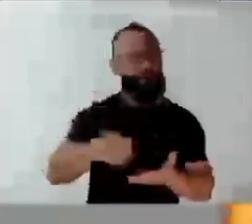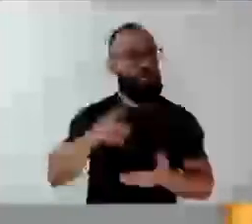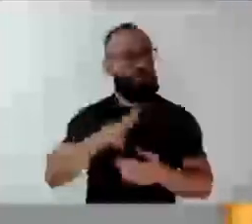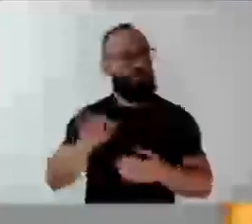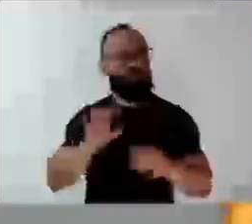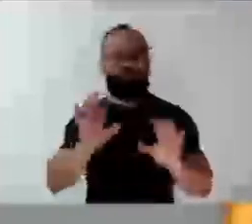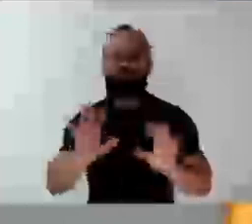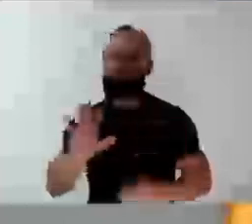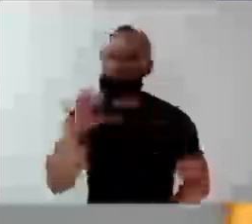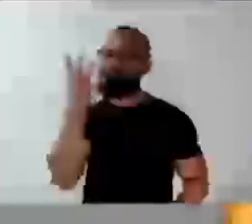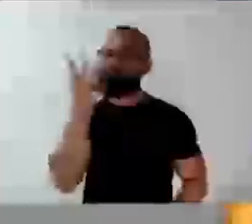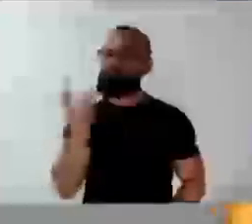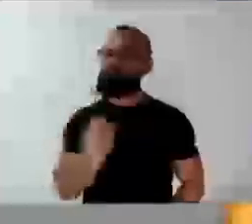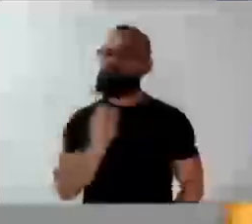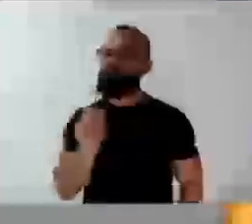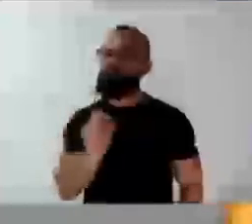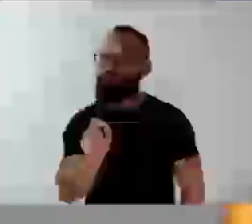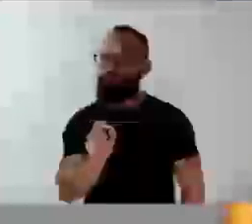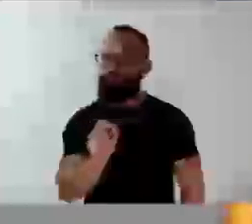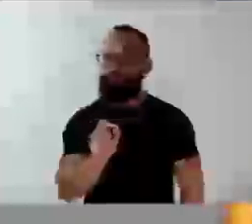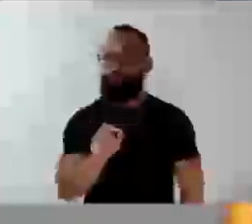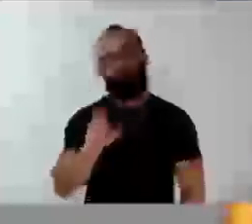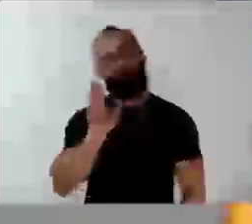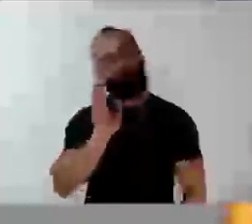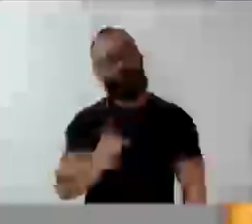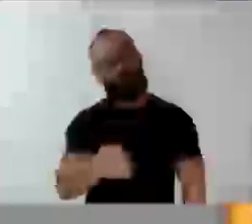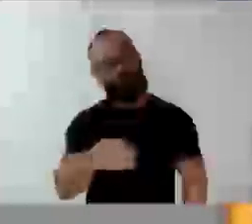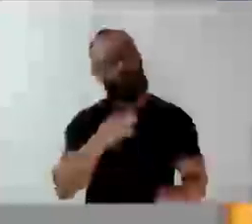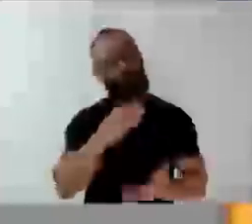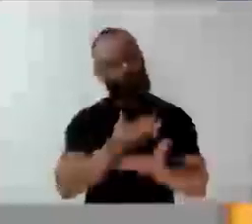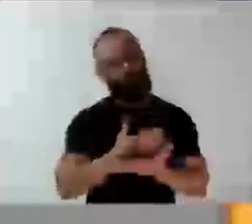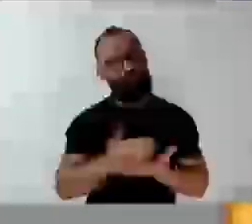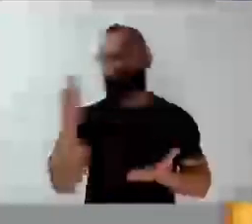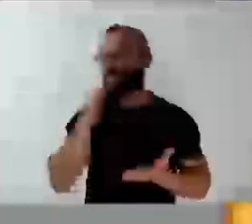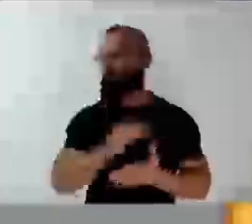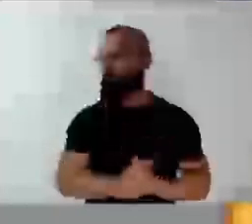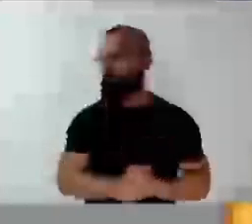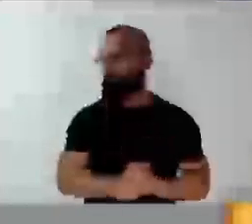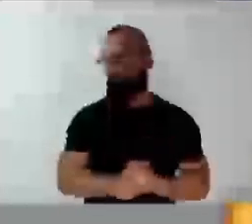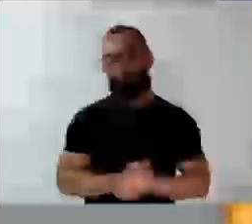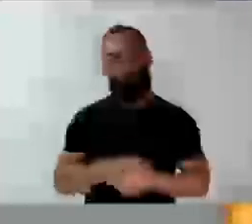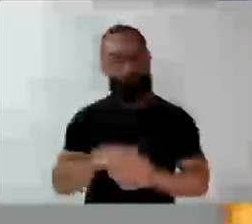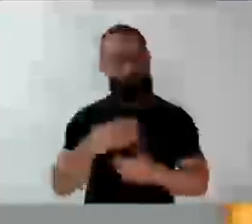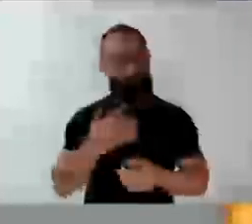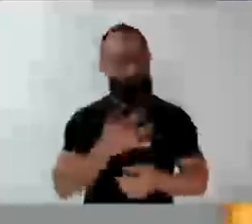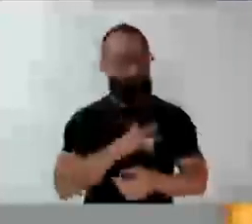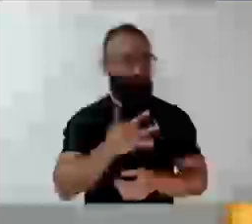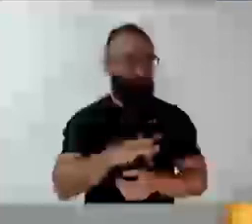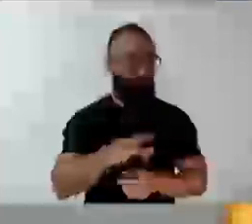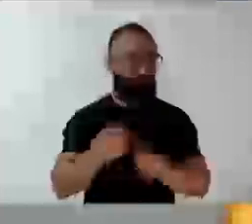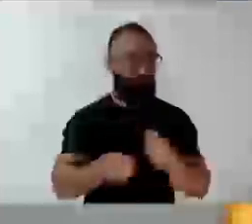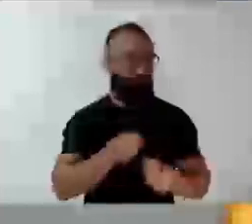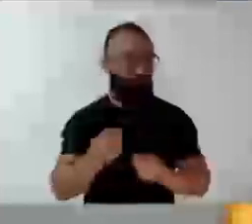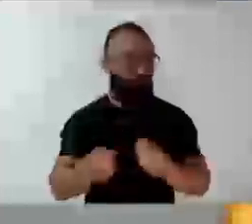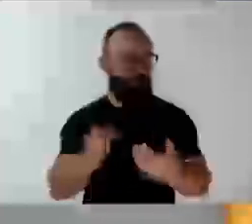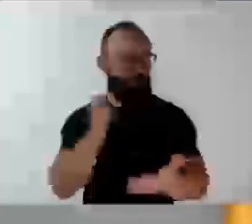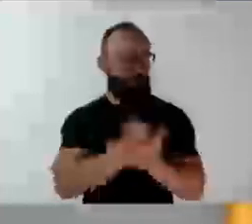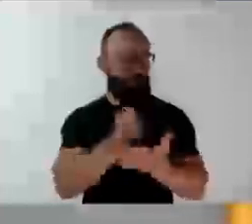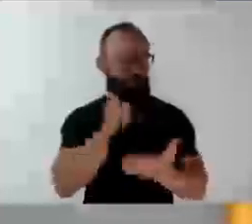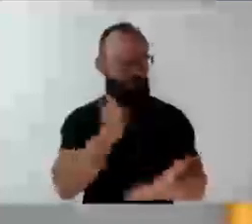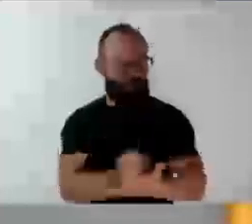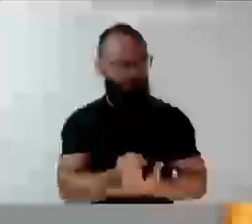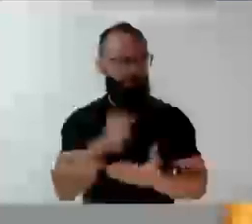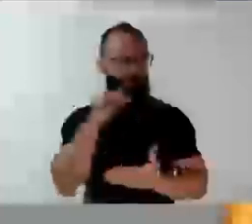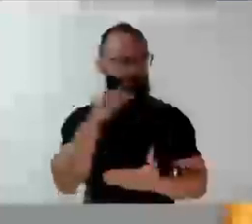acontecendo. E já foi estartado, infelizmente, quando o modo de contratação dos serviços